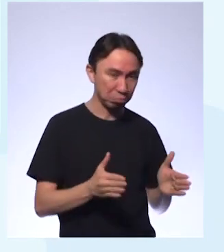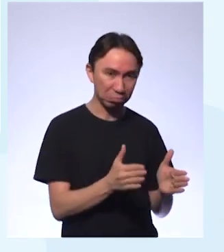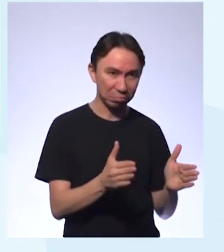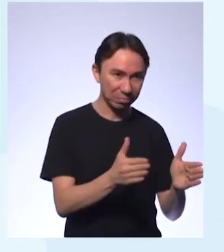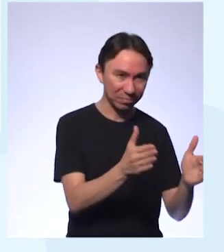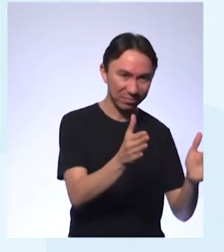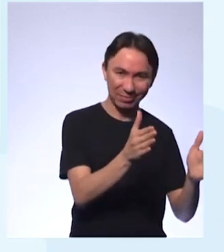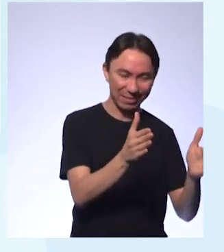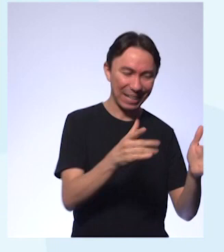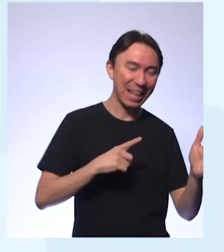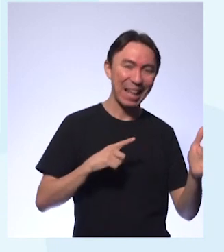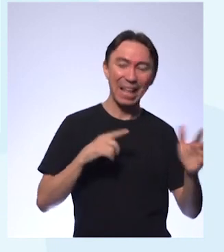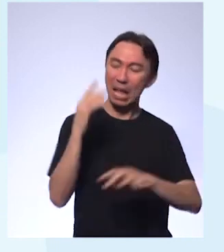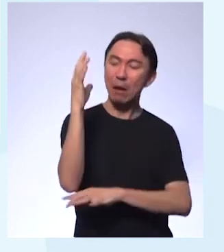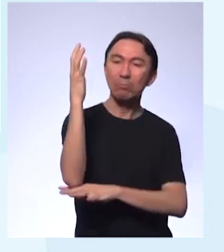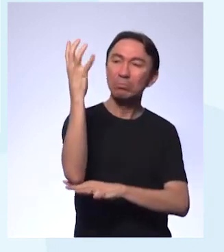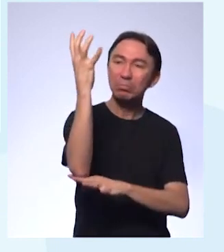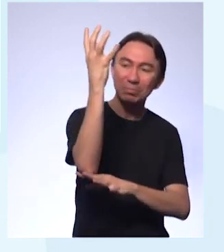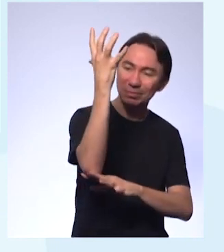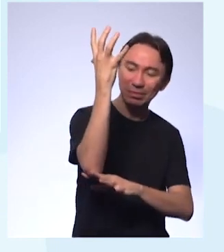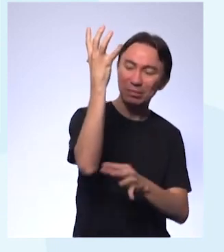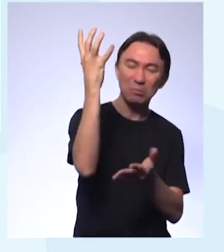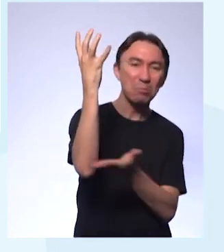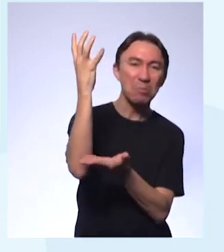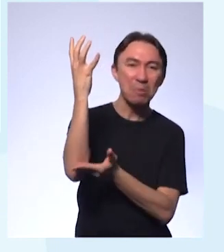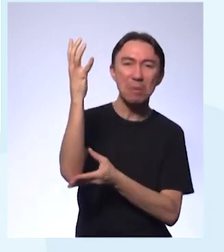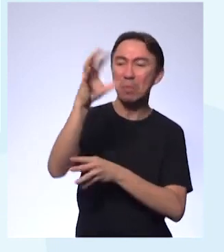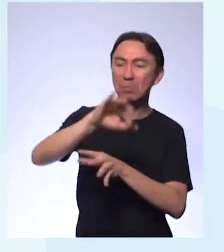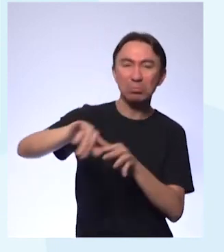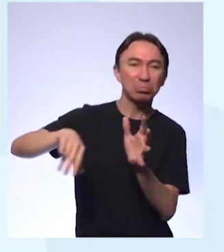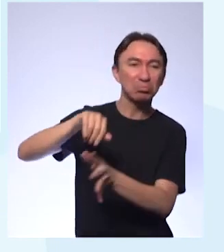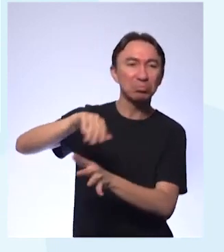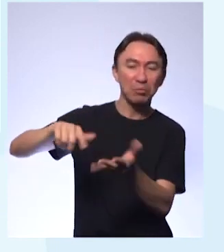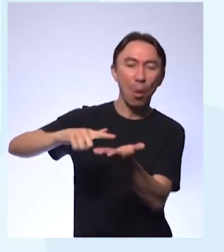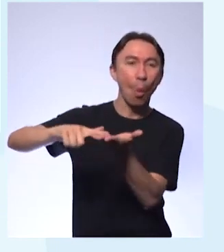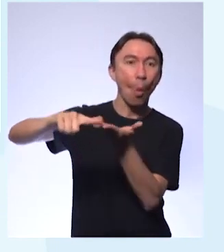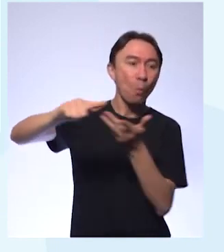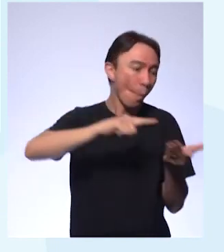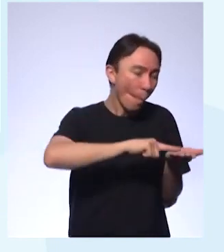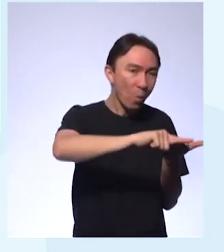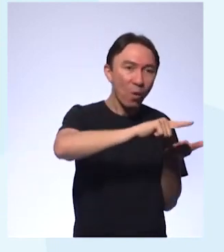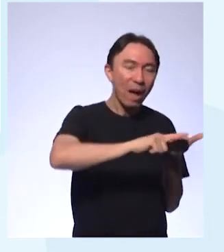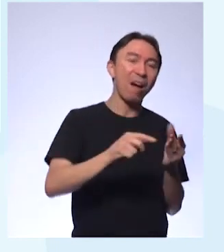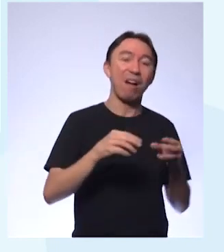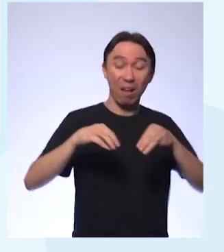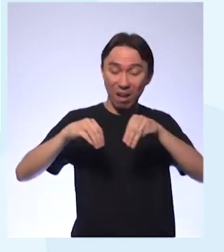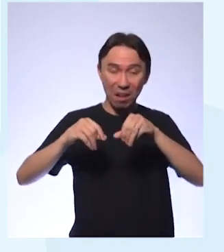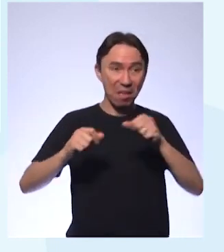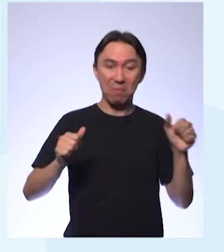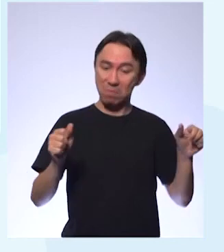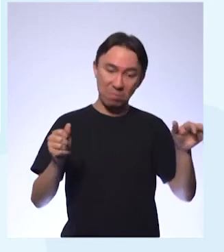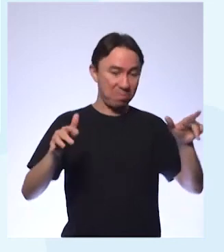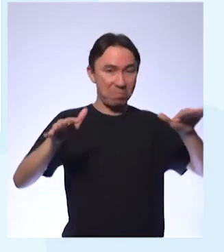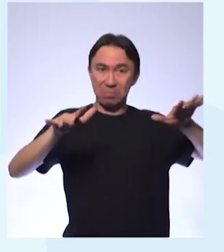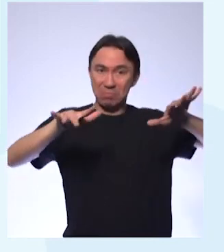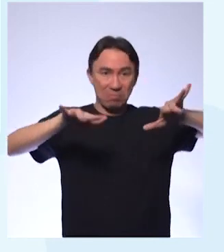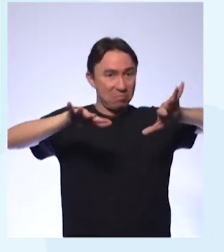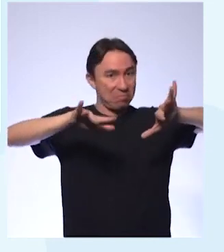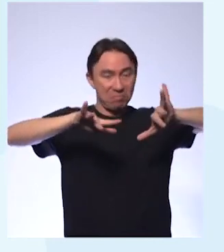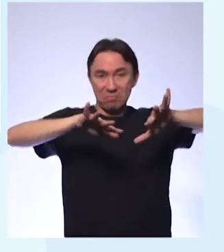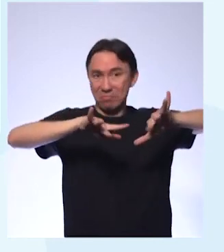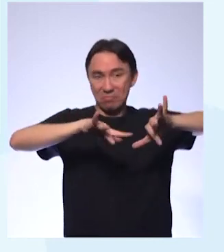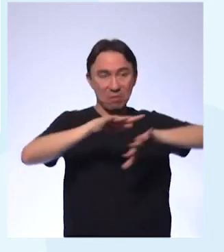ao redor do rio e aí a areia vai para dentro do lado aí, gente é uma foto de satélite do ano passado só mostrando as